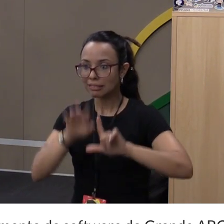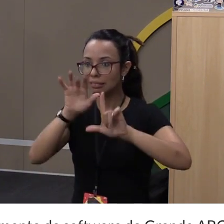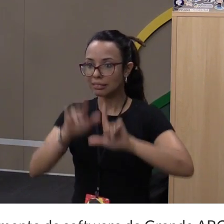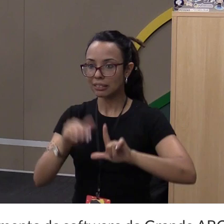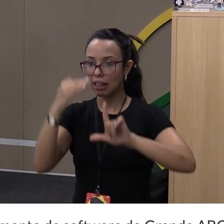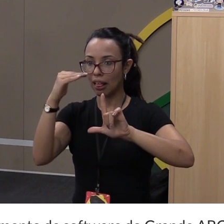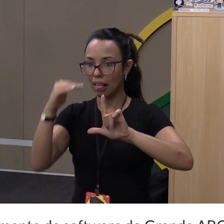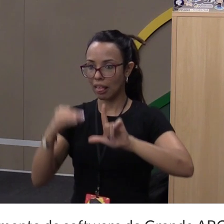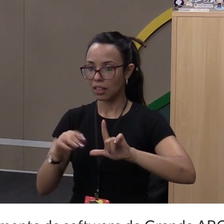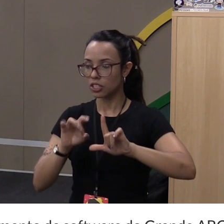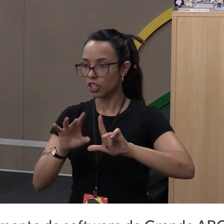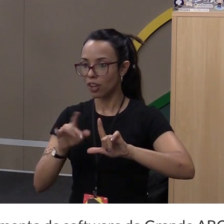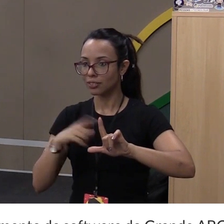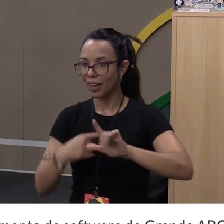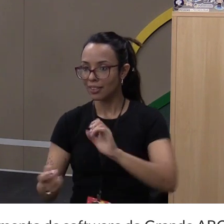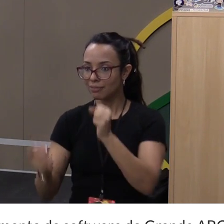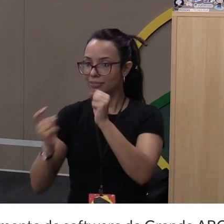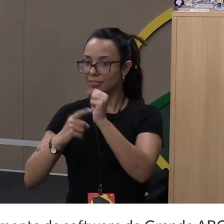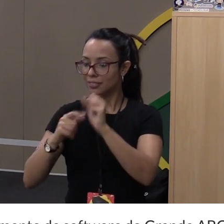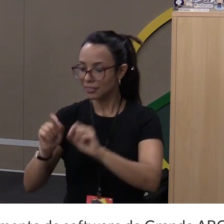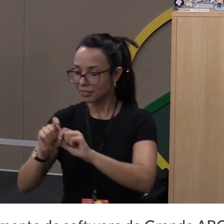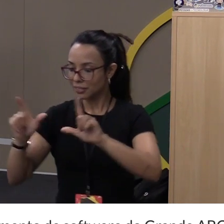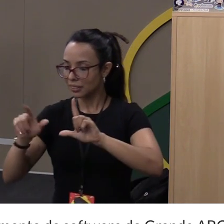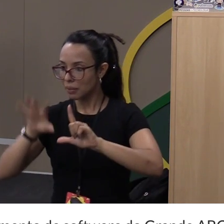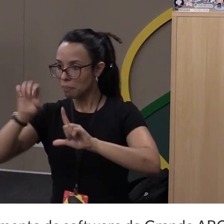dela tem um link para um JavaScript que busca todo o resto.